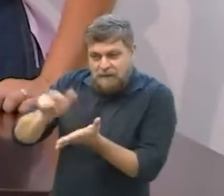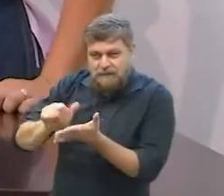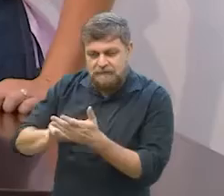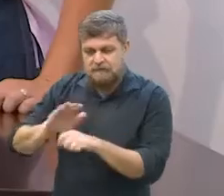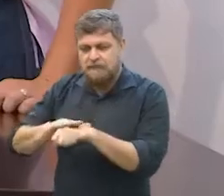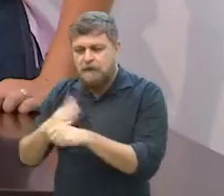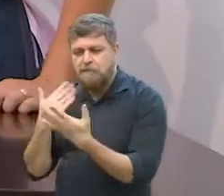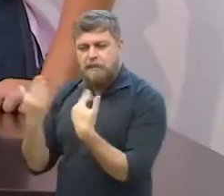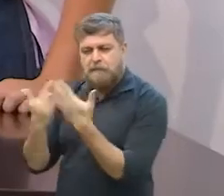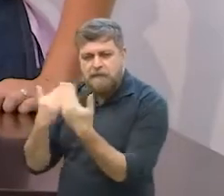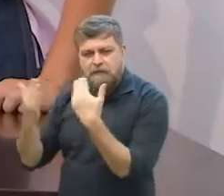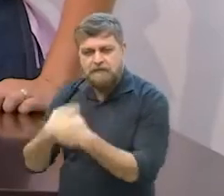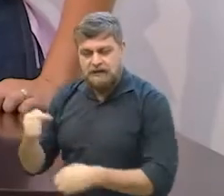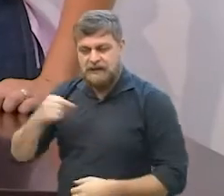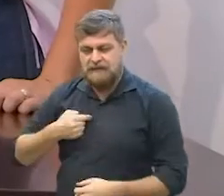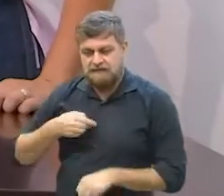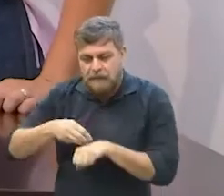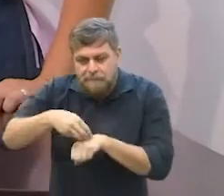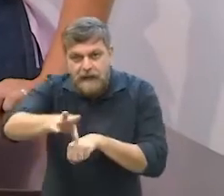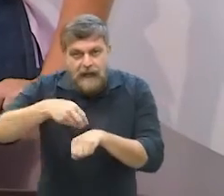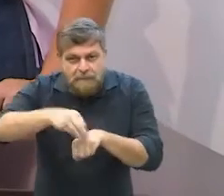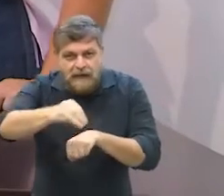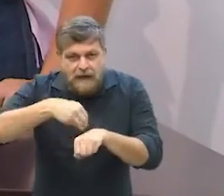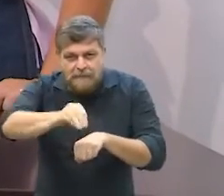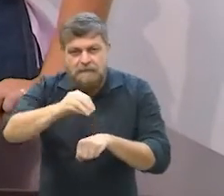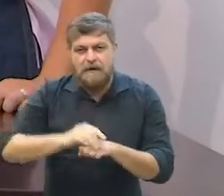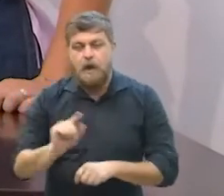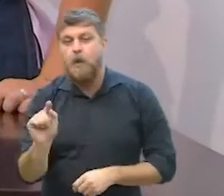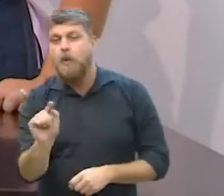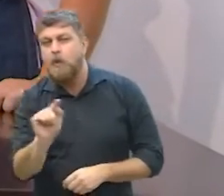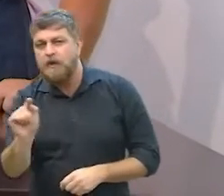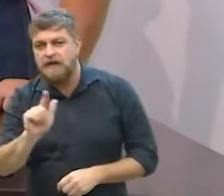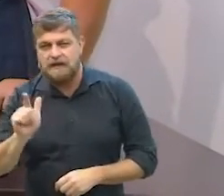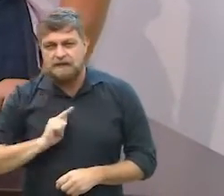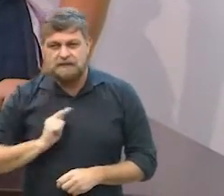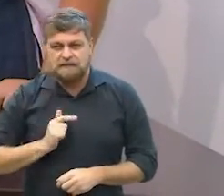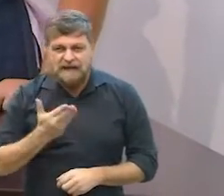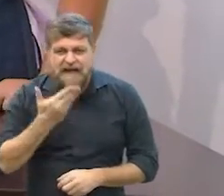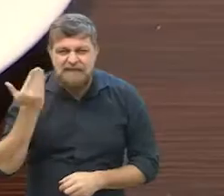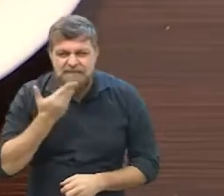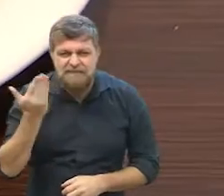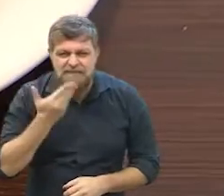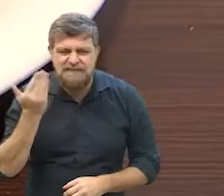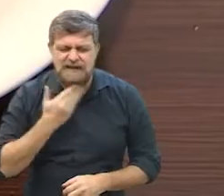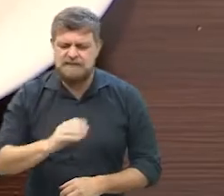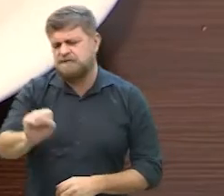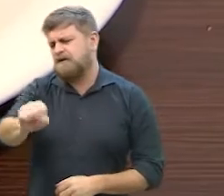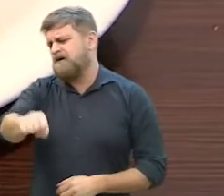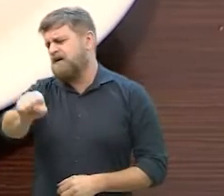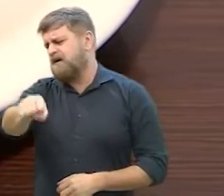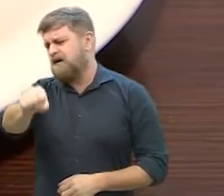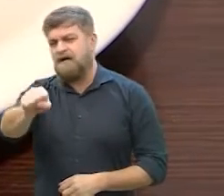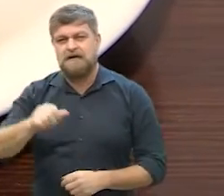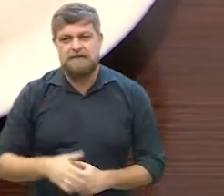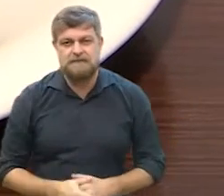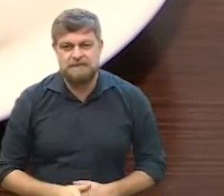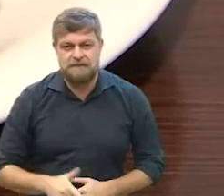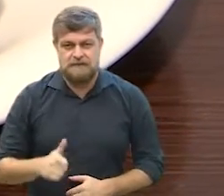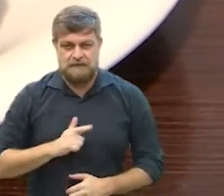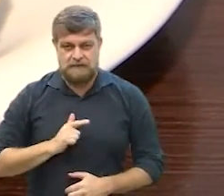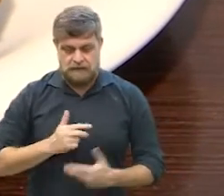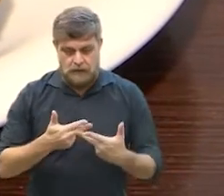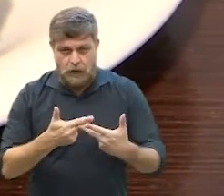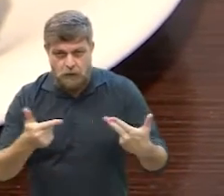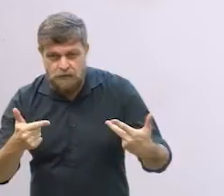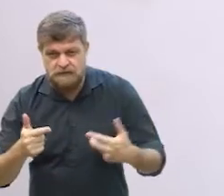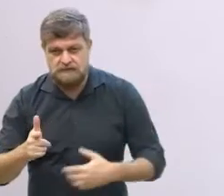com a Adriana e ela já vai passar pra gente é é tudo de fácil acesso né é tudo de fácil acesso são